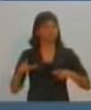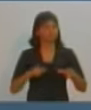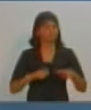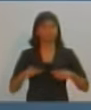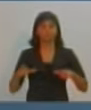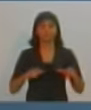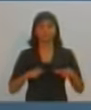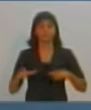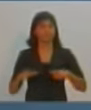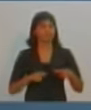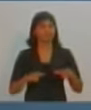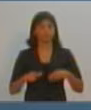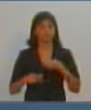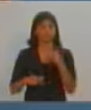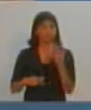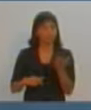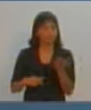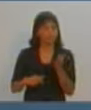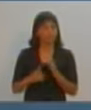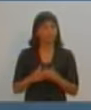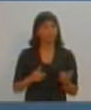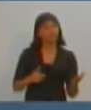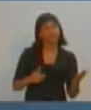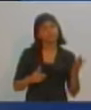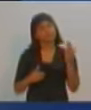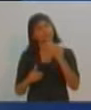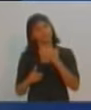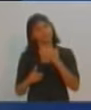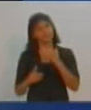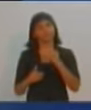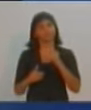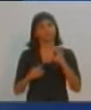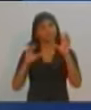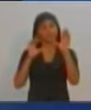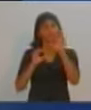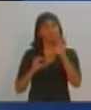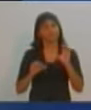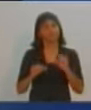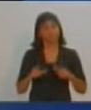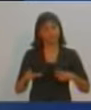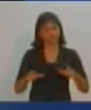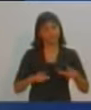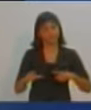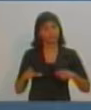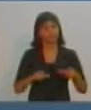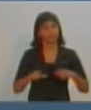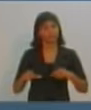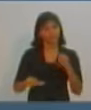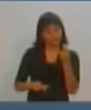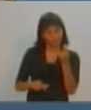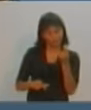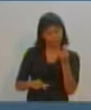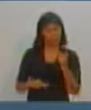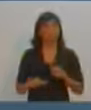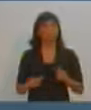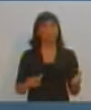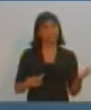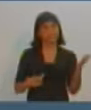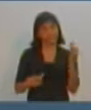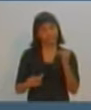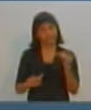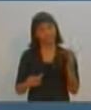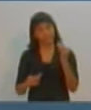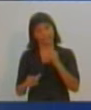Preto, Prudente também. Como trazer empresas para a região e voltar a criar empregos na cidade, atrair novas